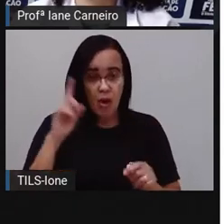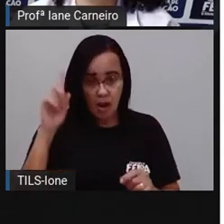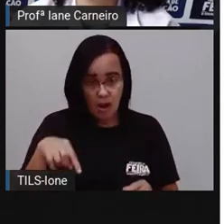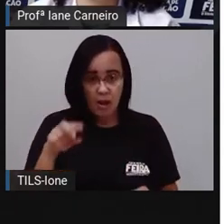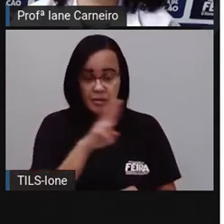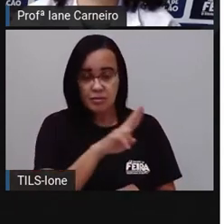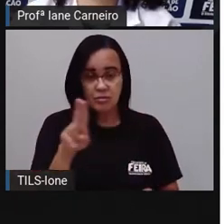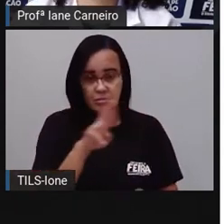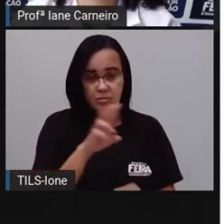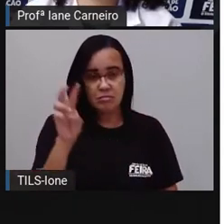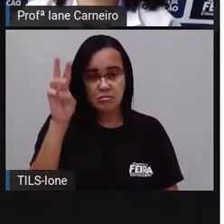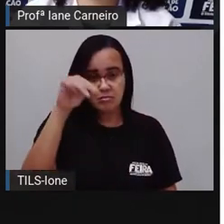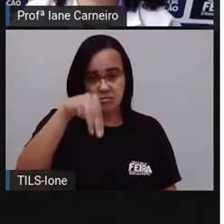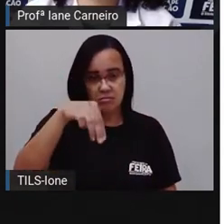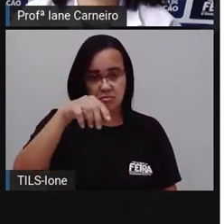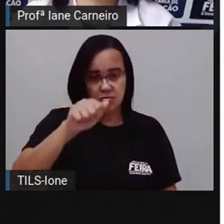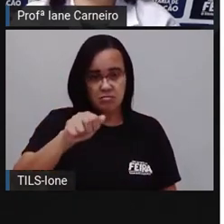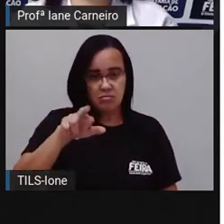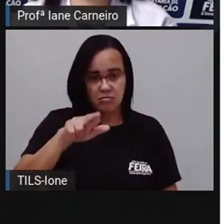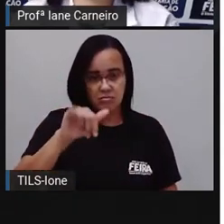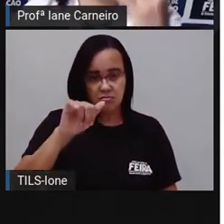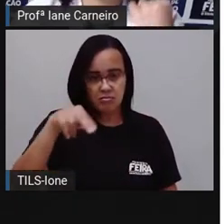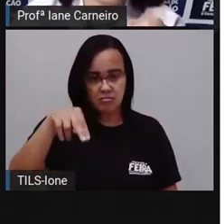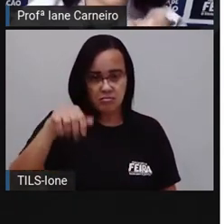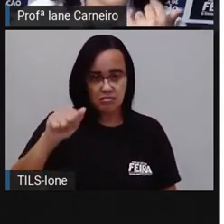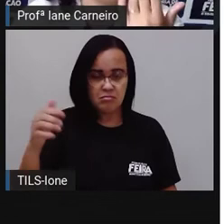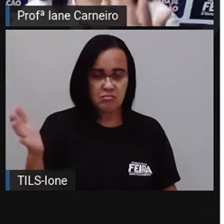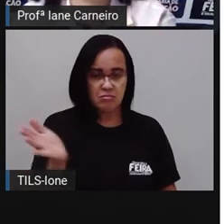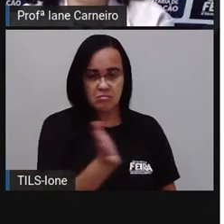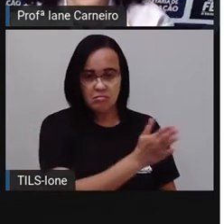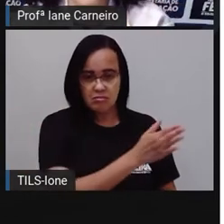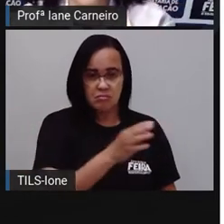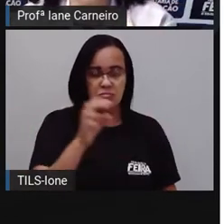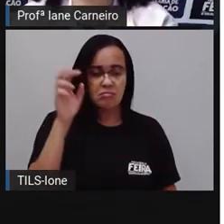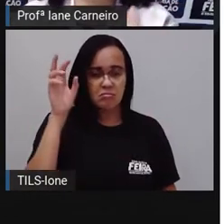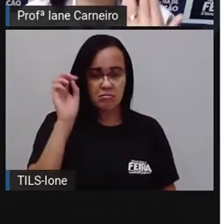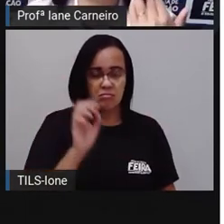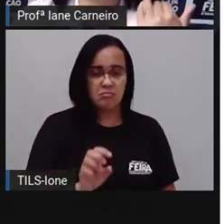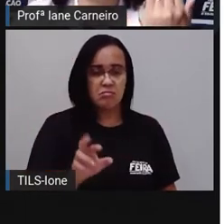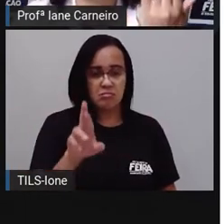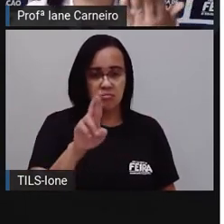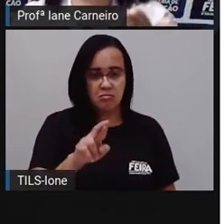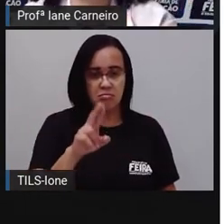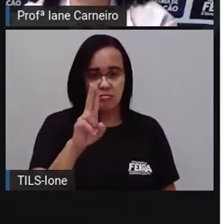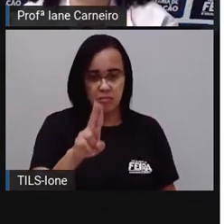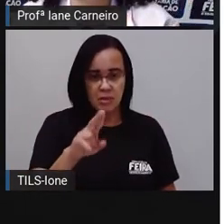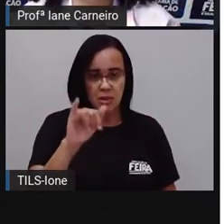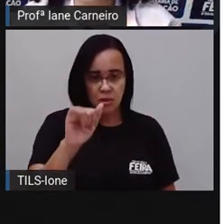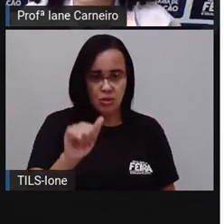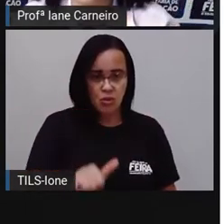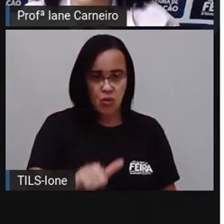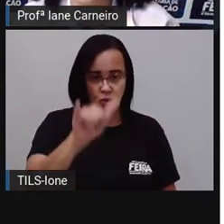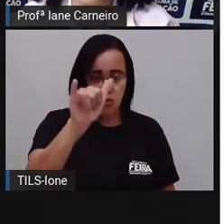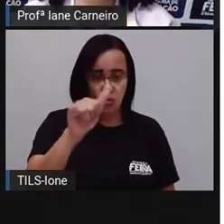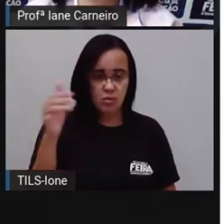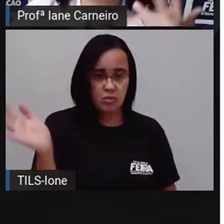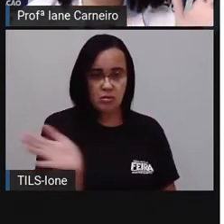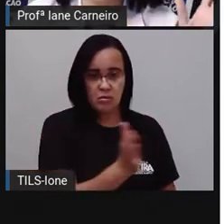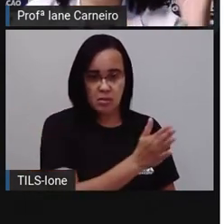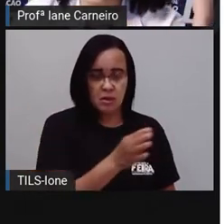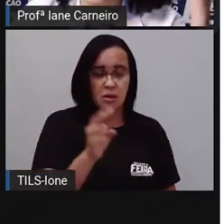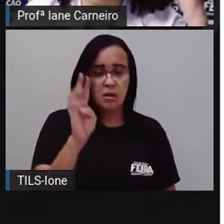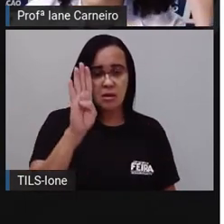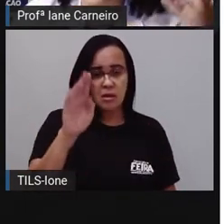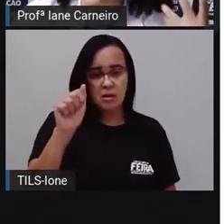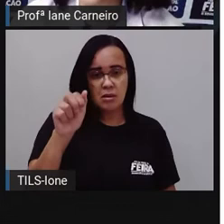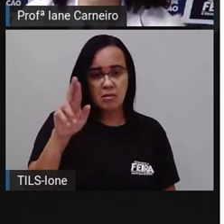Barbosa, né? E aí Marina, diferente de Neymar e de Thaís Araújo, ela vai ter um cabelo liso, né? Em alguns